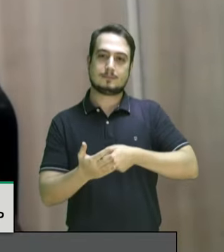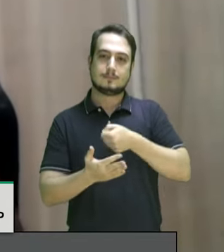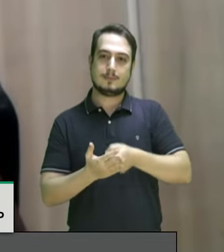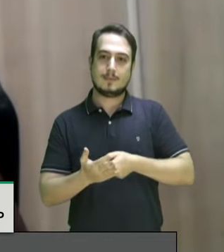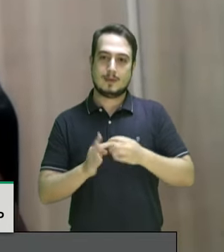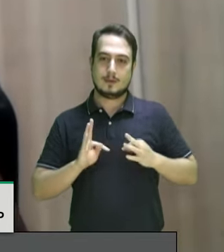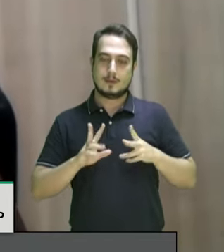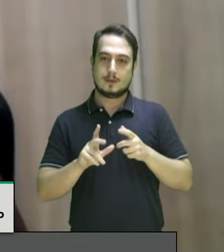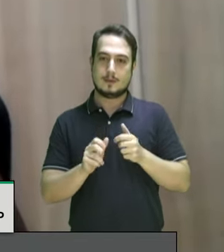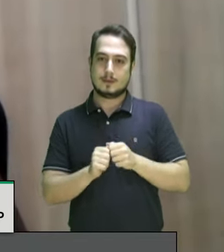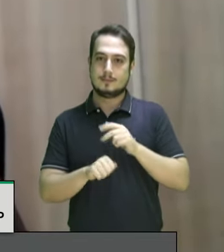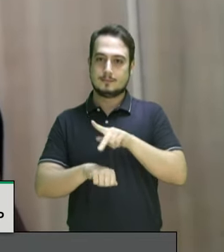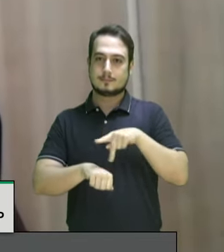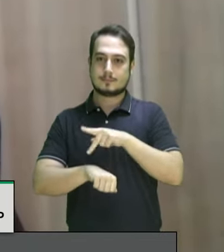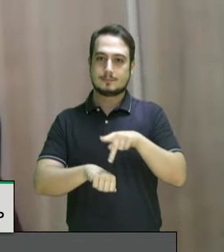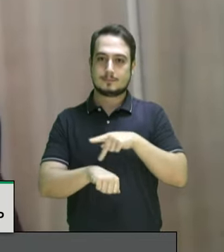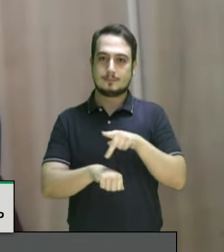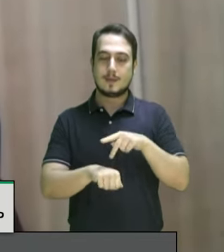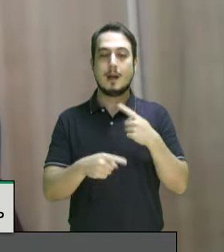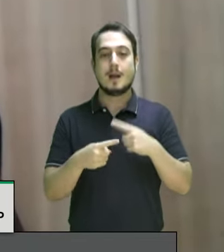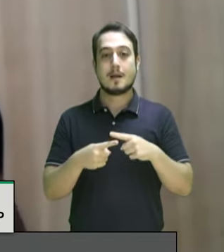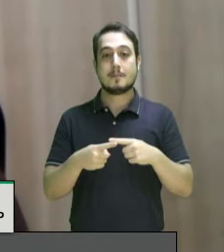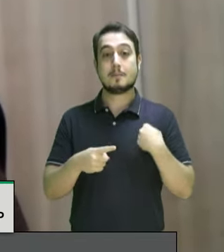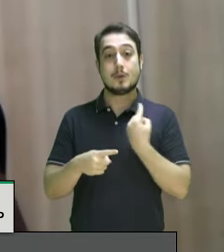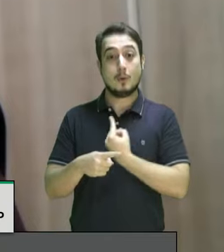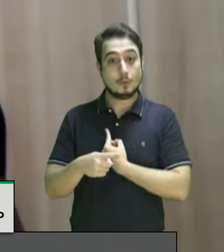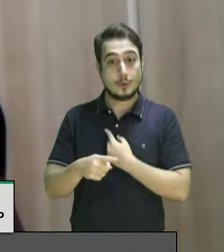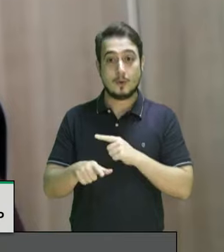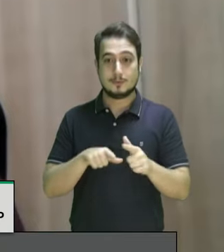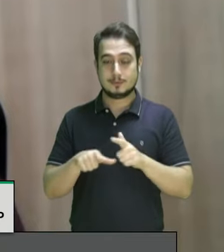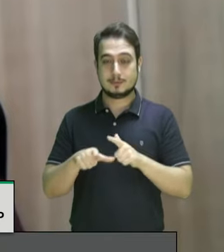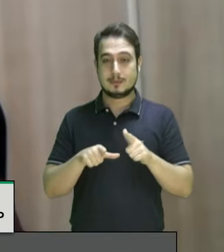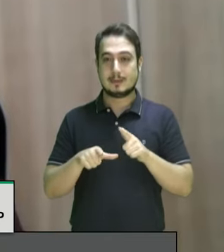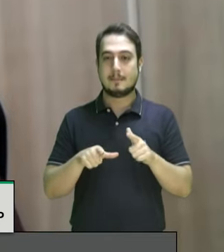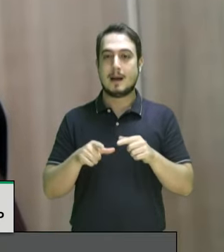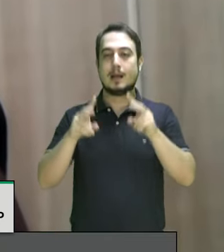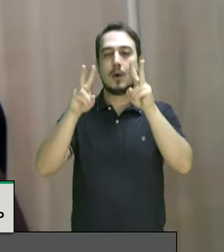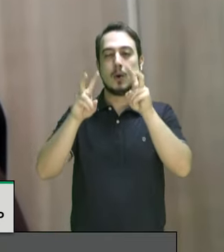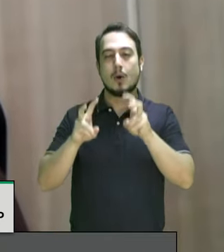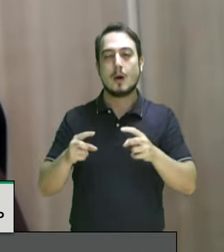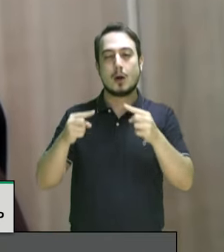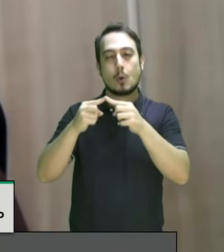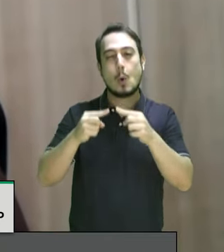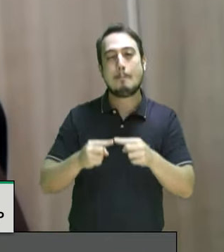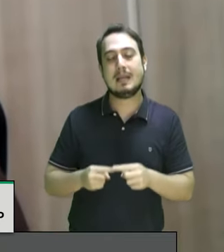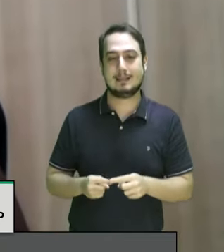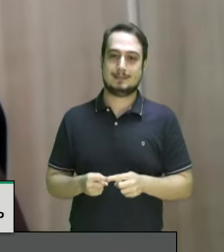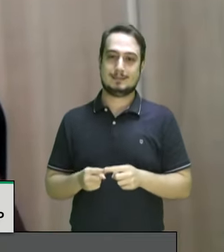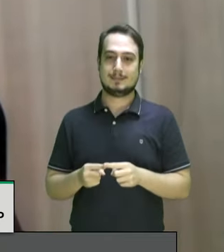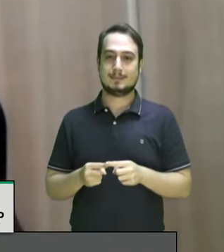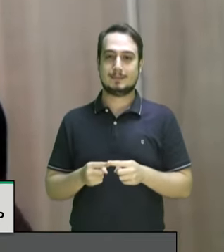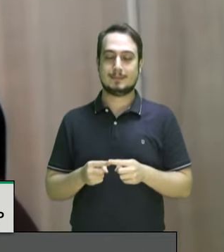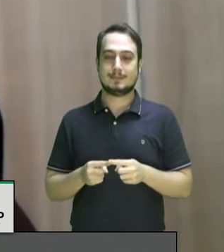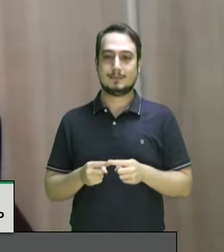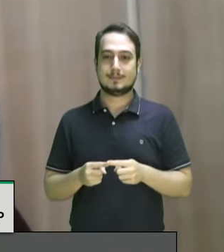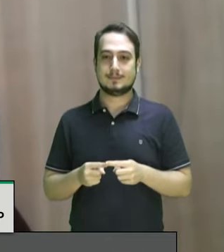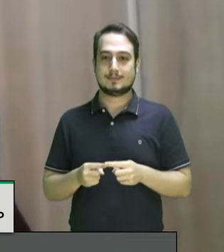o país porque o nosso trabalho está muito ligado a essa temática e ao